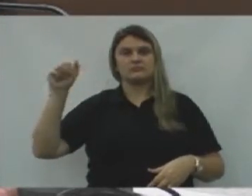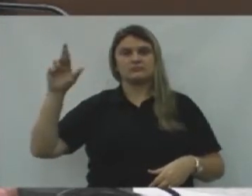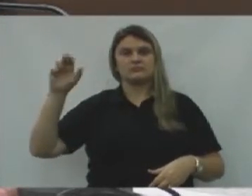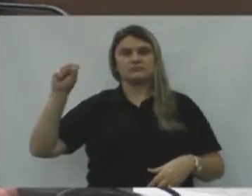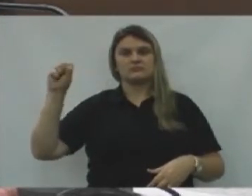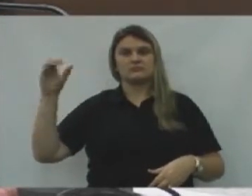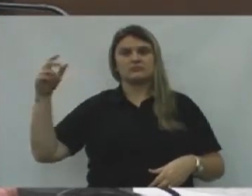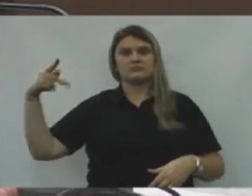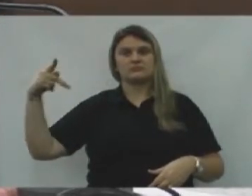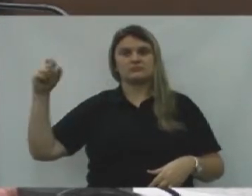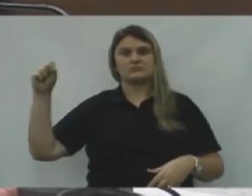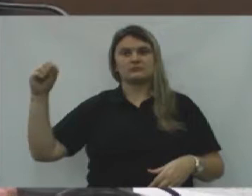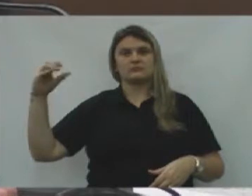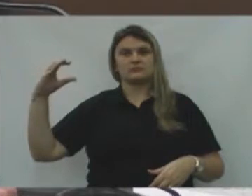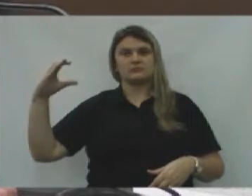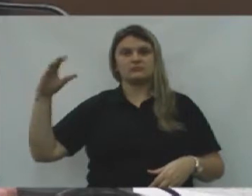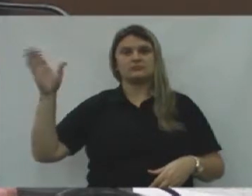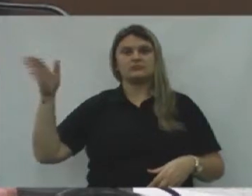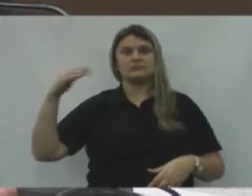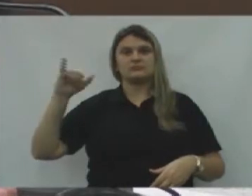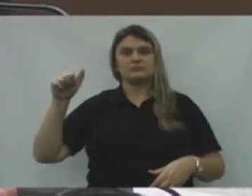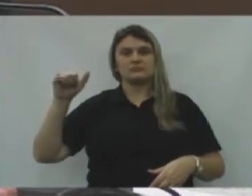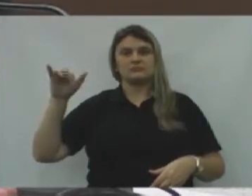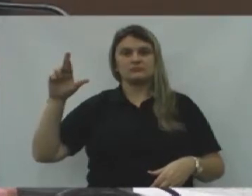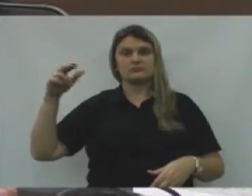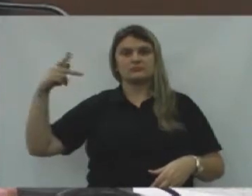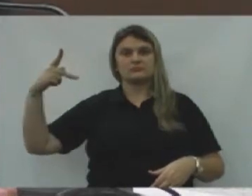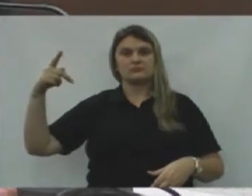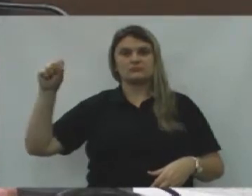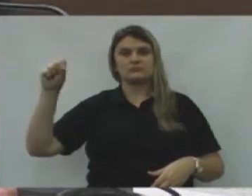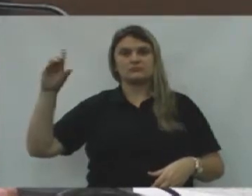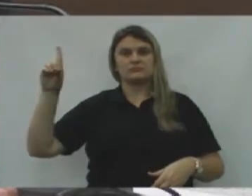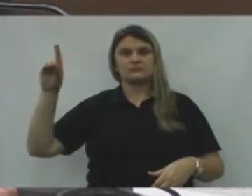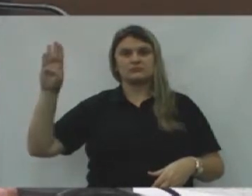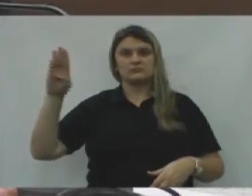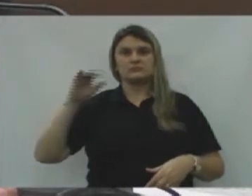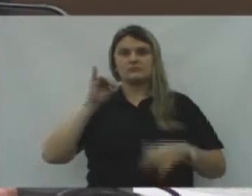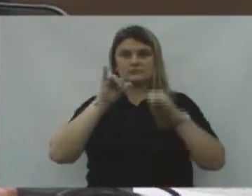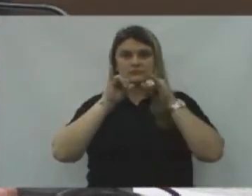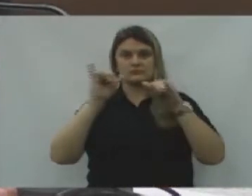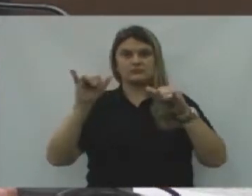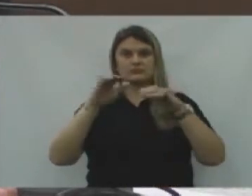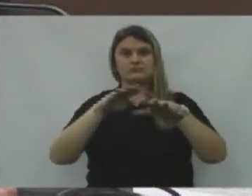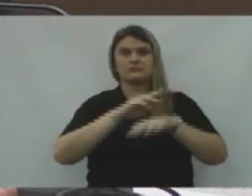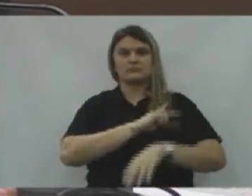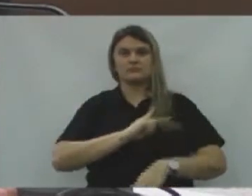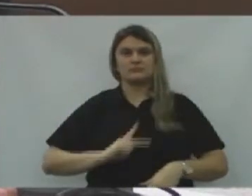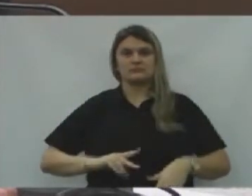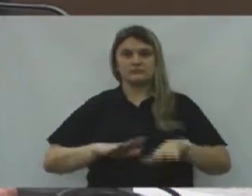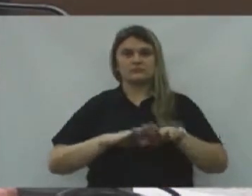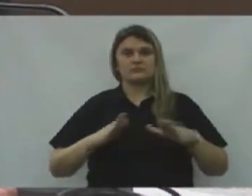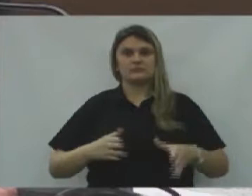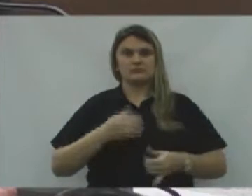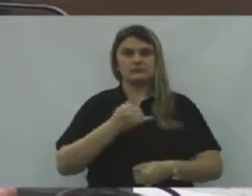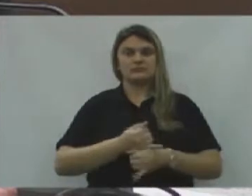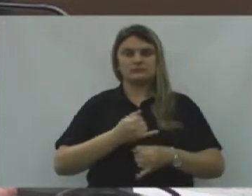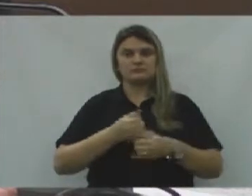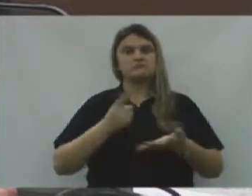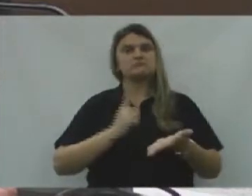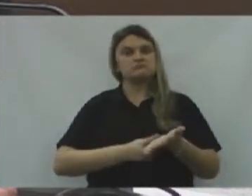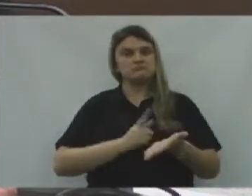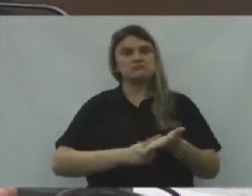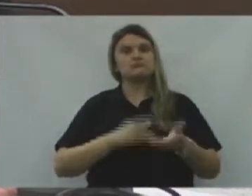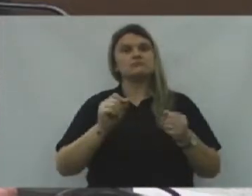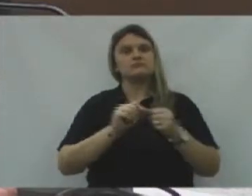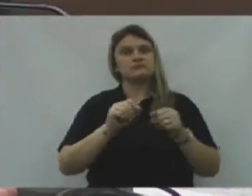E Jair Brunhago, do PSDB, Informam ao Presidente da Mesa Diretora, Que acordam com a realização